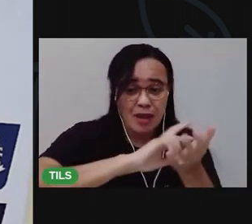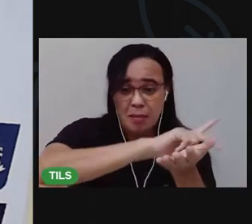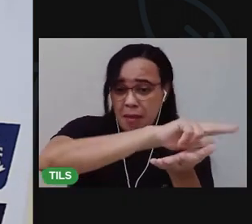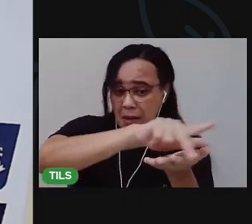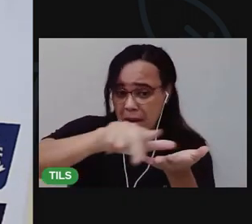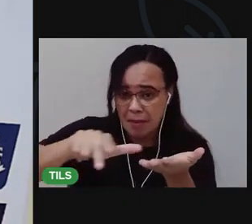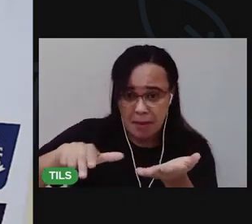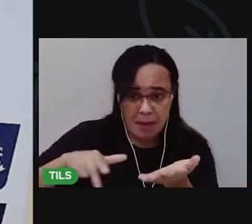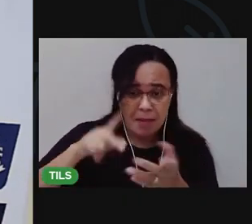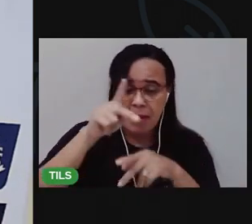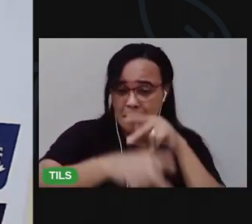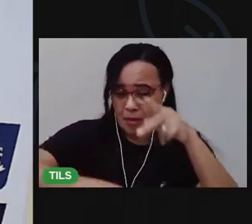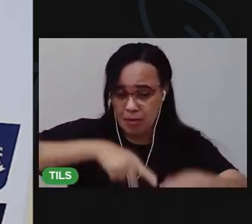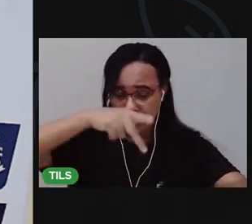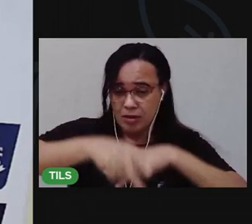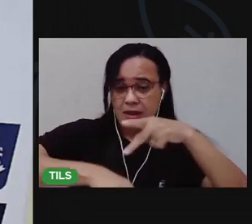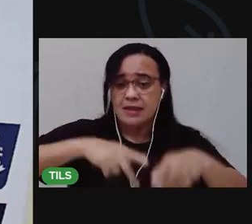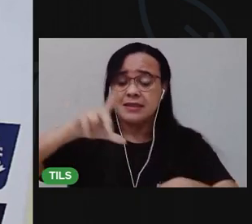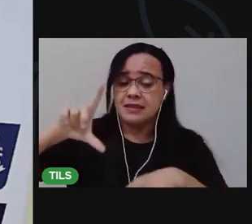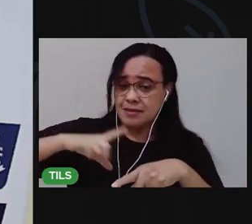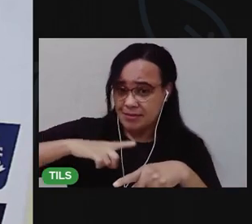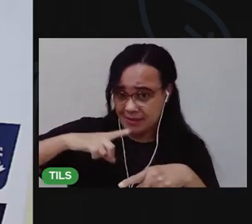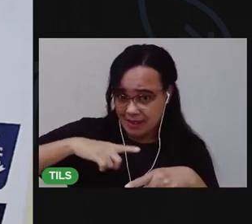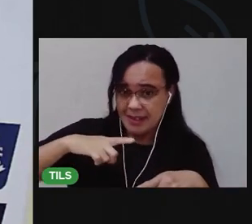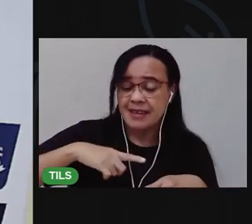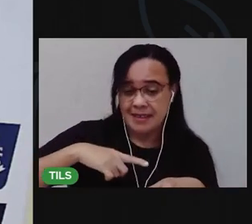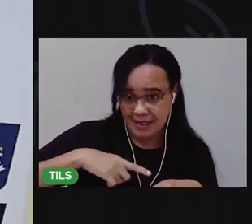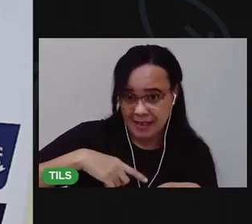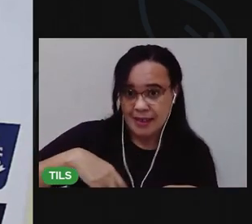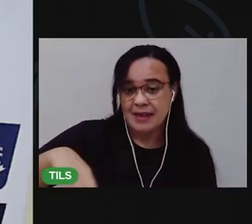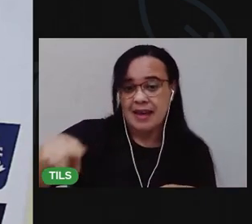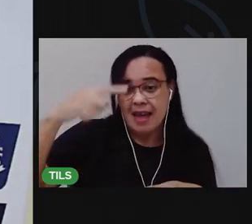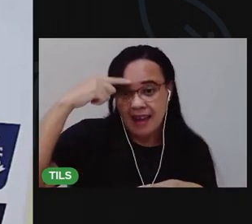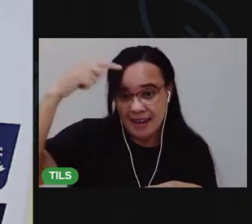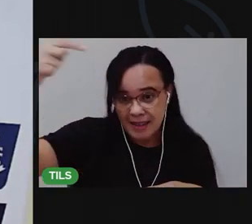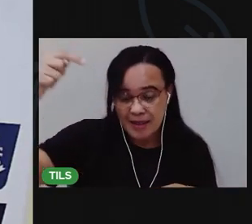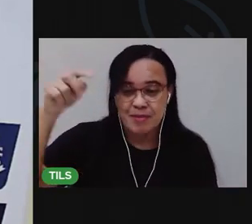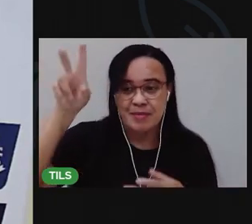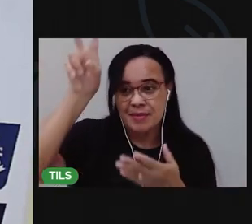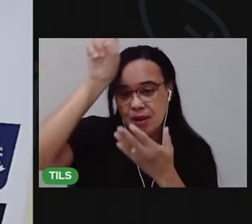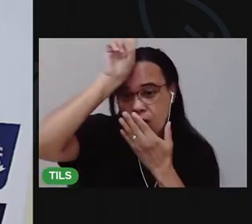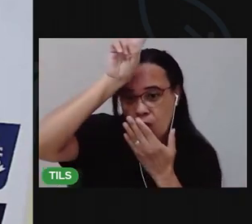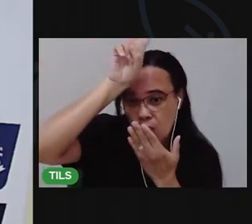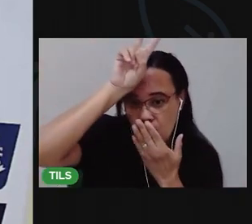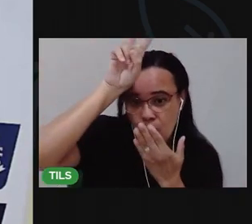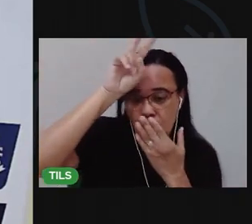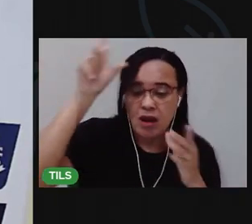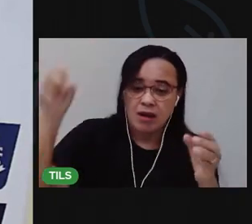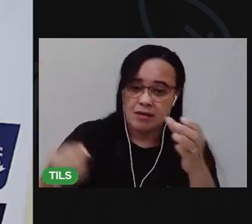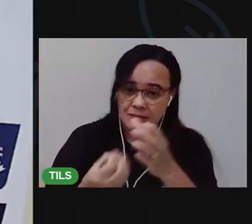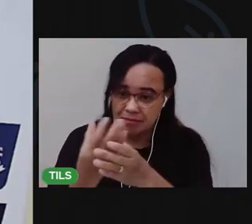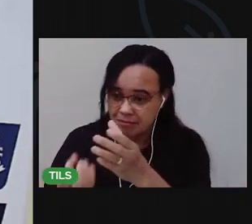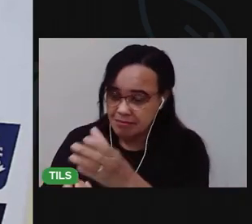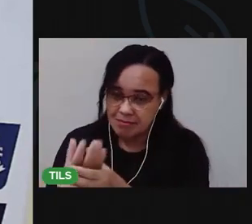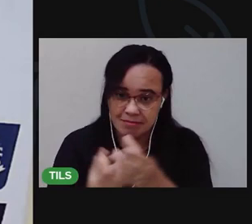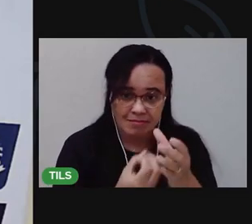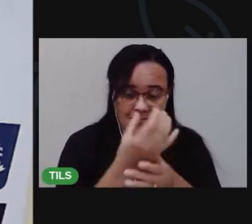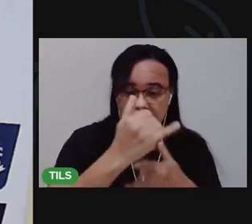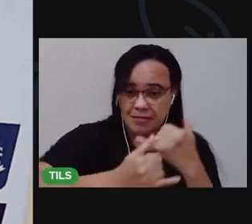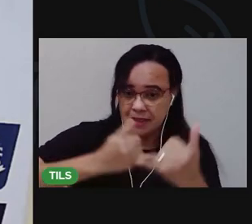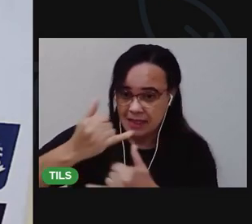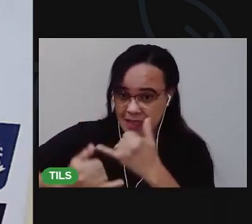brinquedos de origem indígena como a peteca, brinquedos de origem europeia como a pipa,